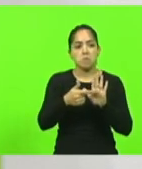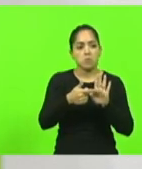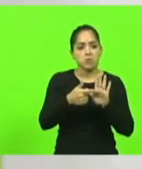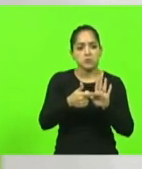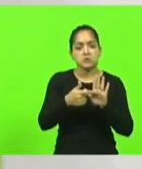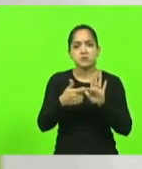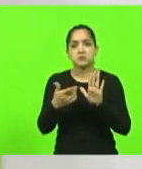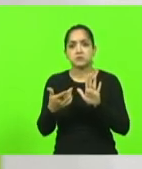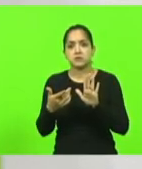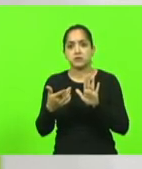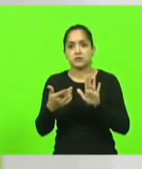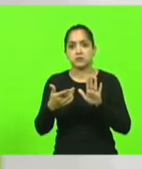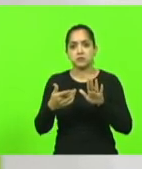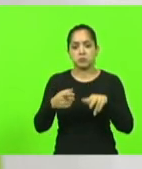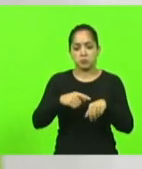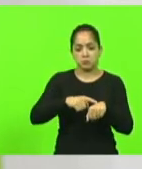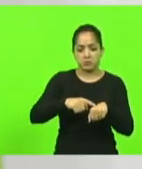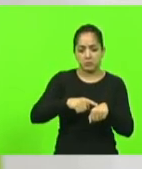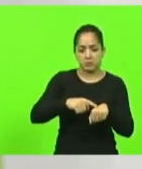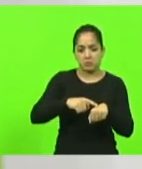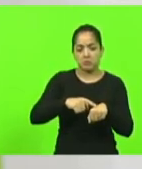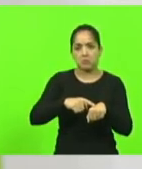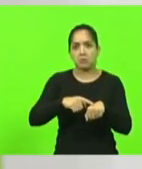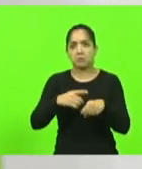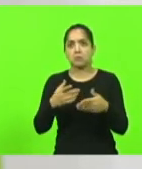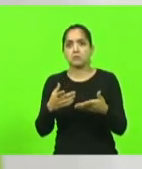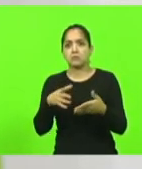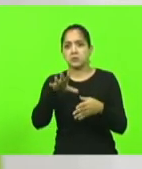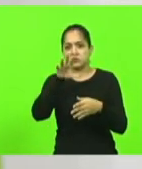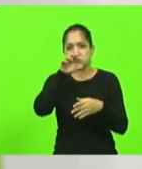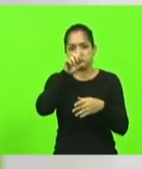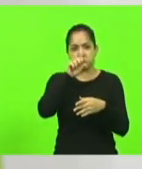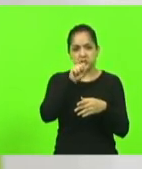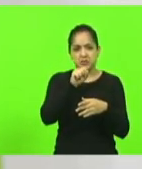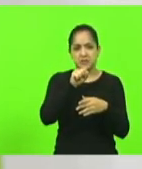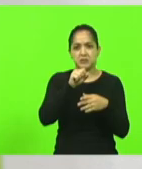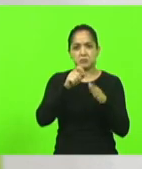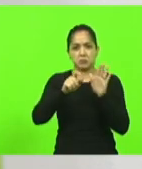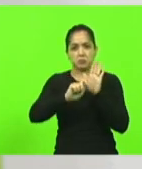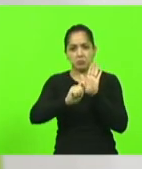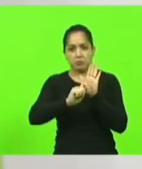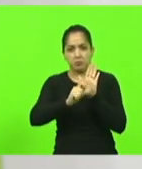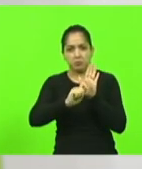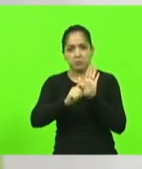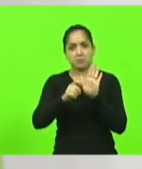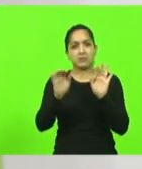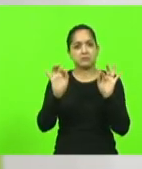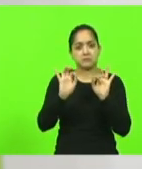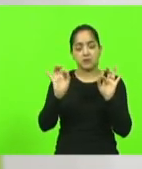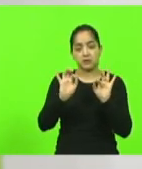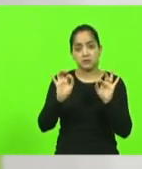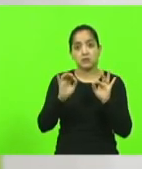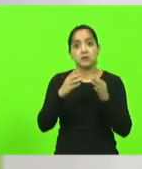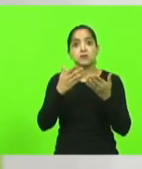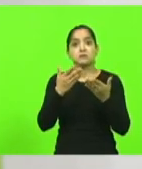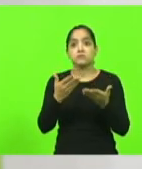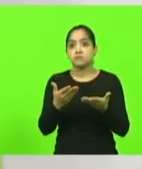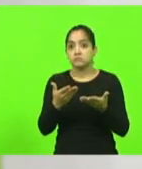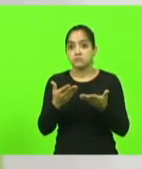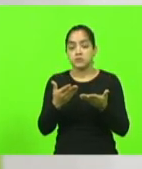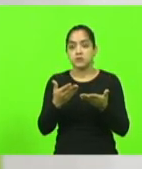genitália, não vai ter aquele cheiro horrível de maconha pairando no ar. Ninguém vai estar